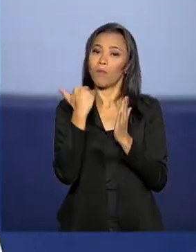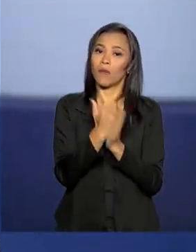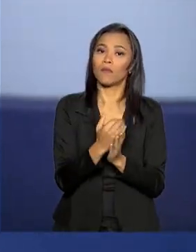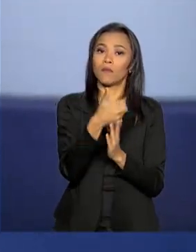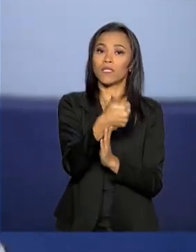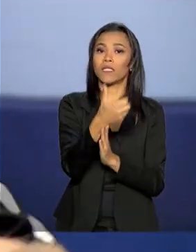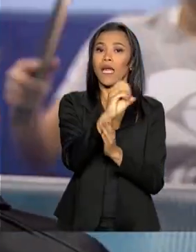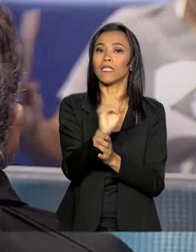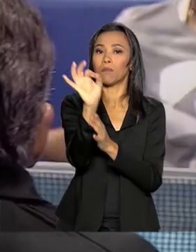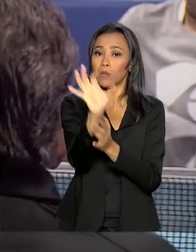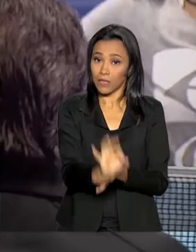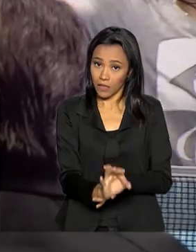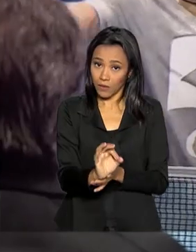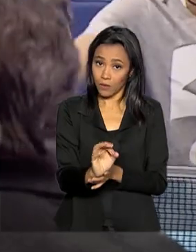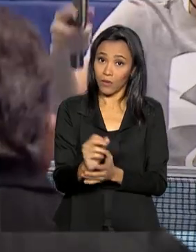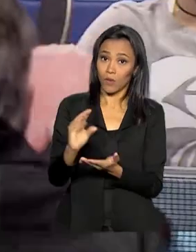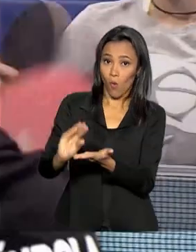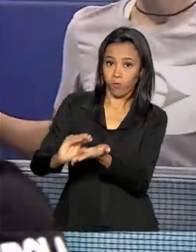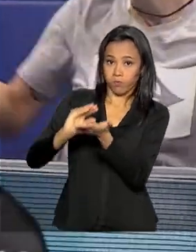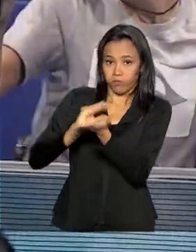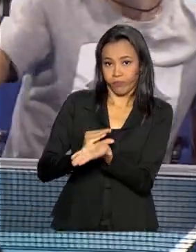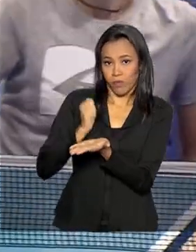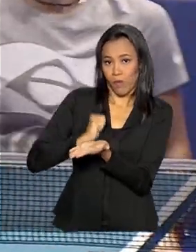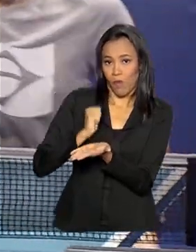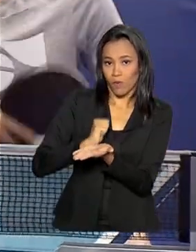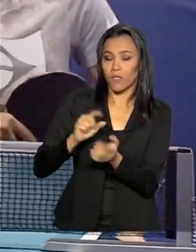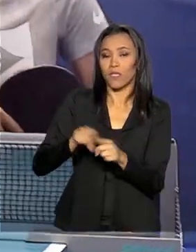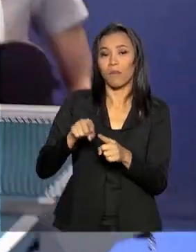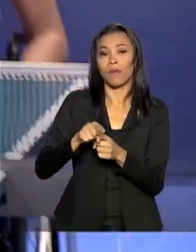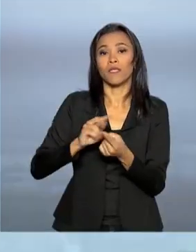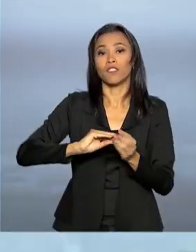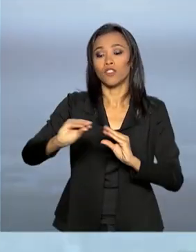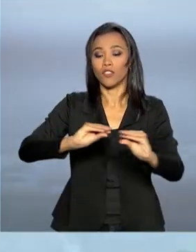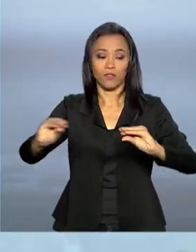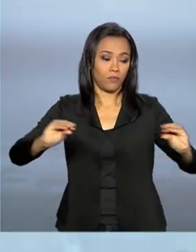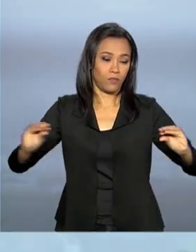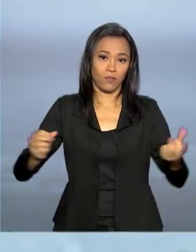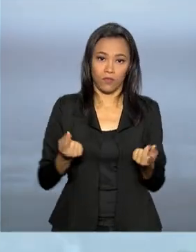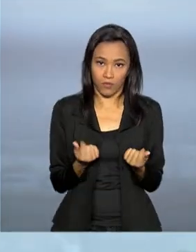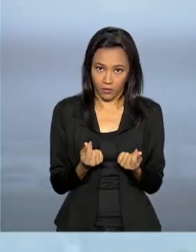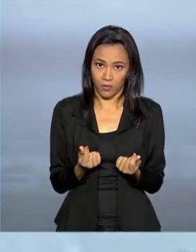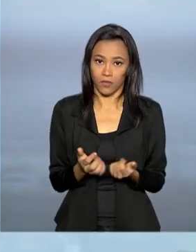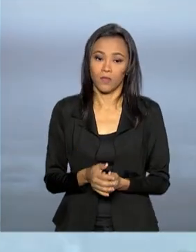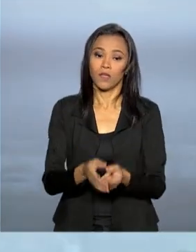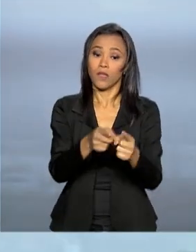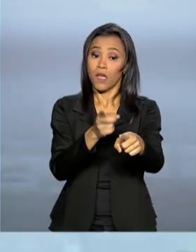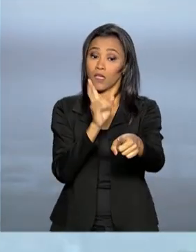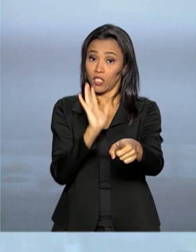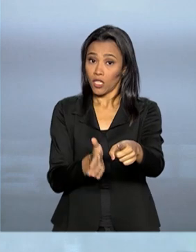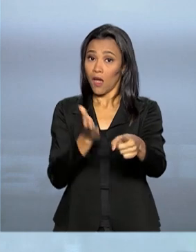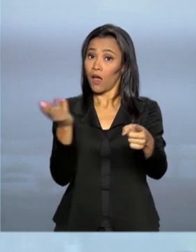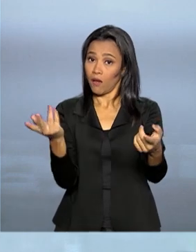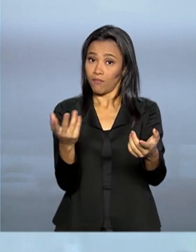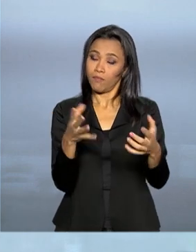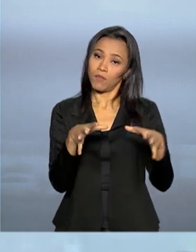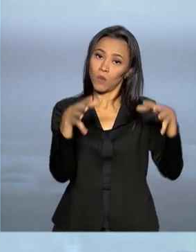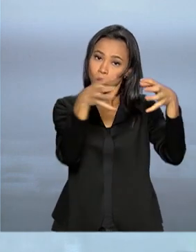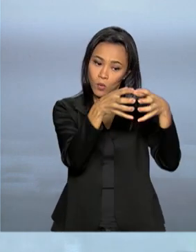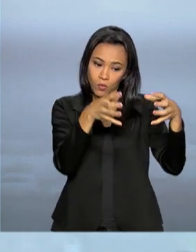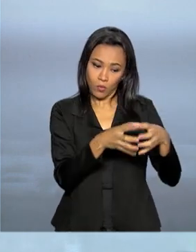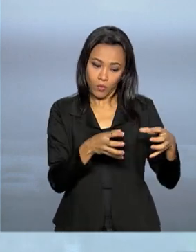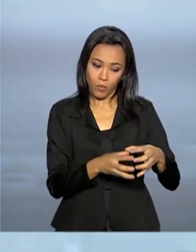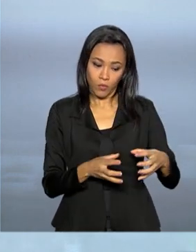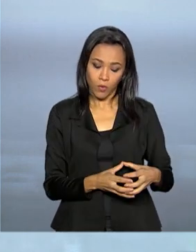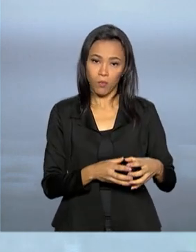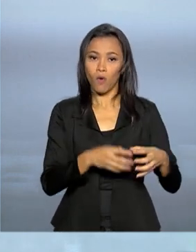% nas bolsas e mudanças na distribuição dos recursos. É exemplo do que já acontece na categoria pódio, que existe um escalonamento